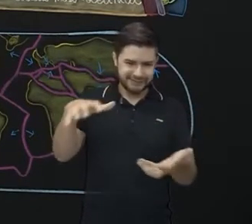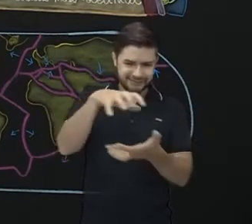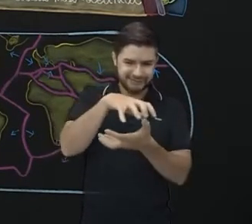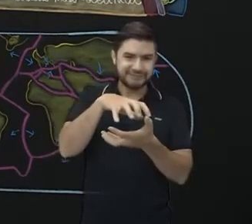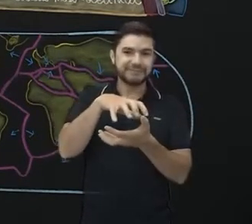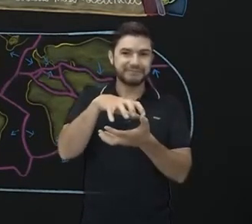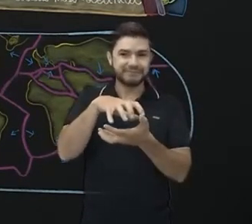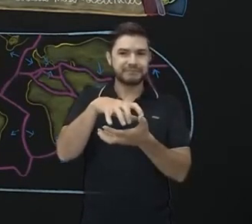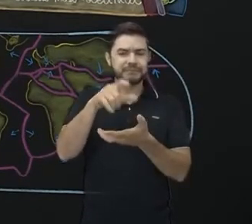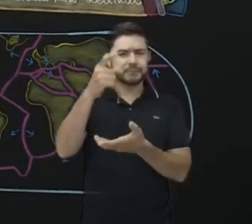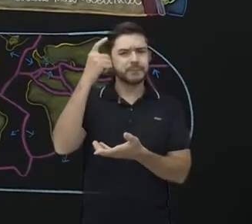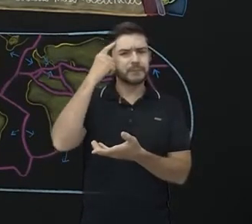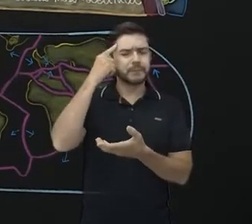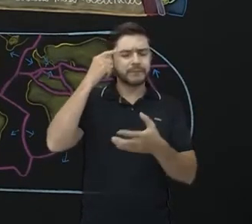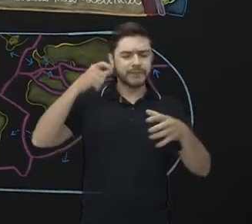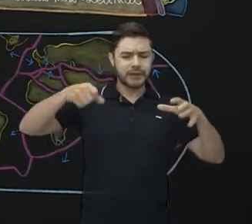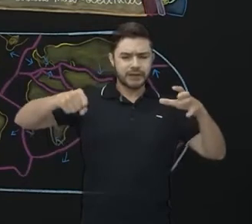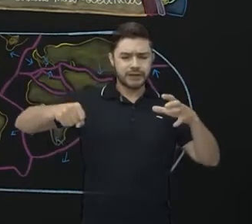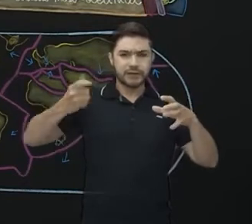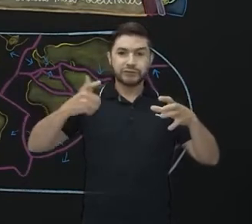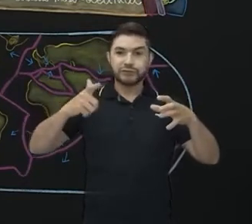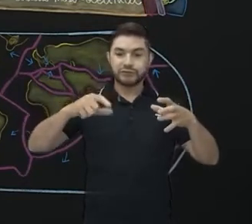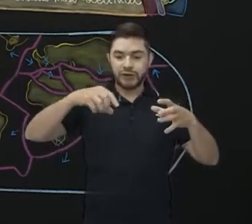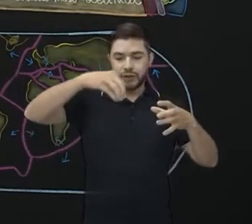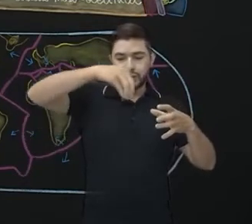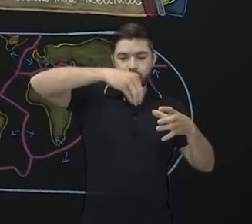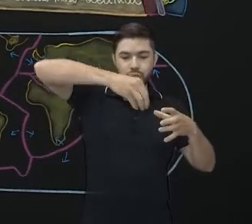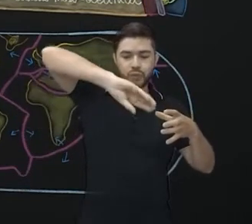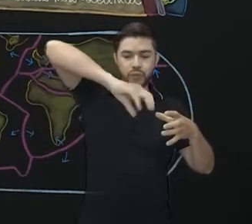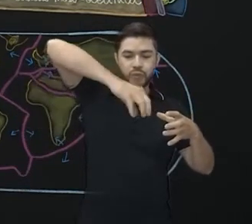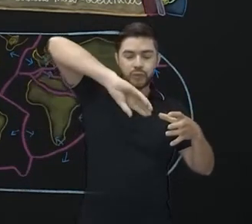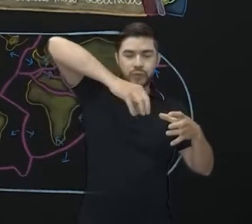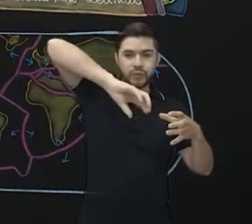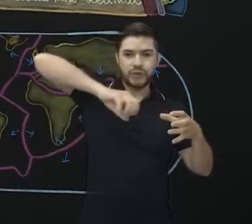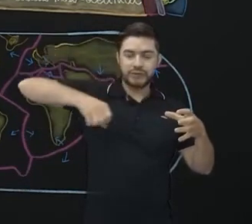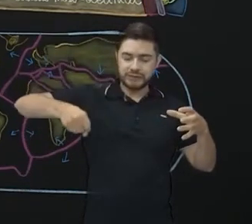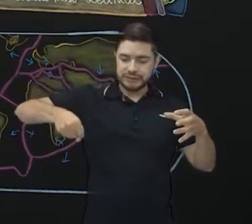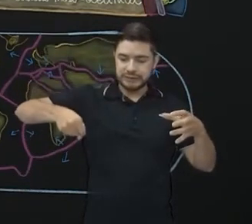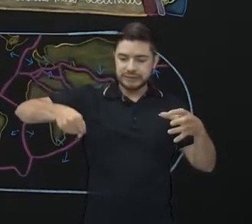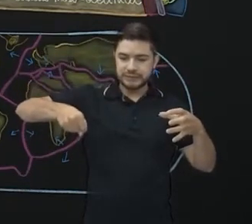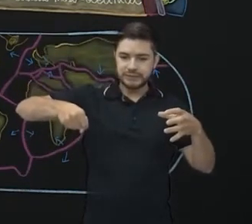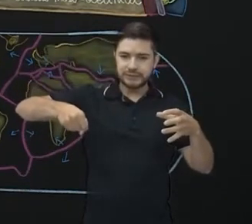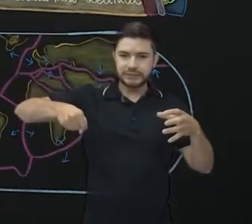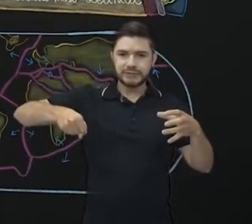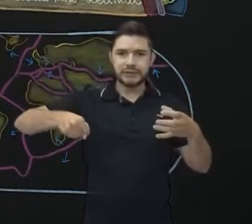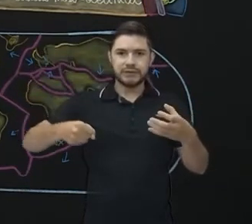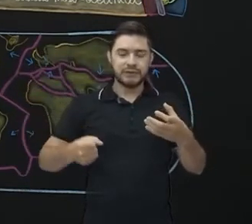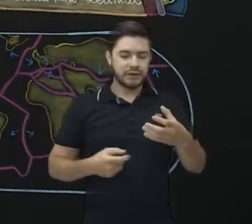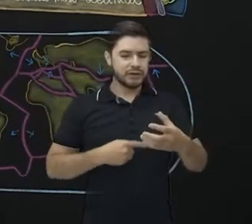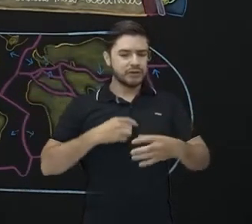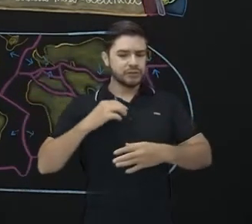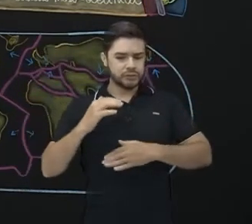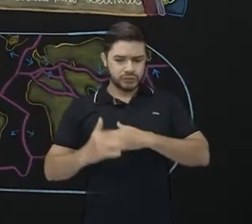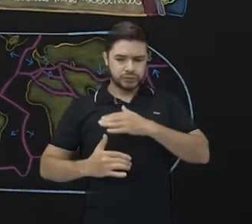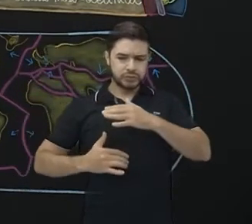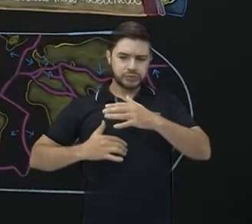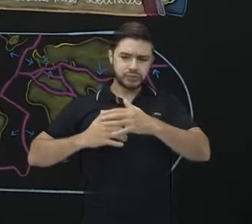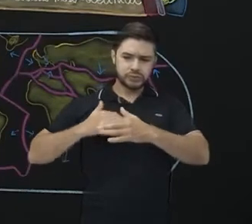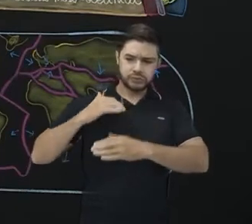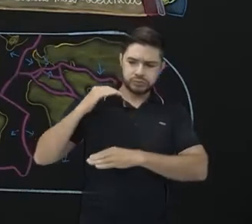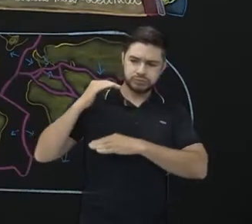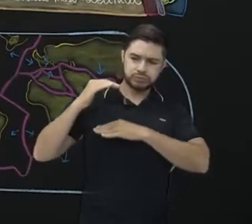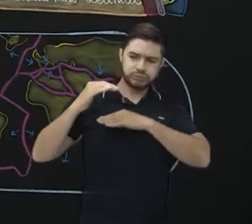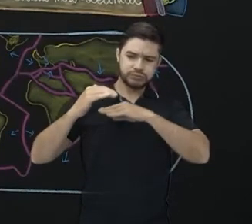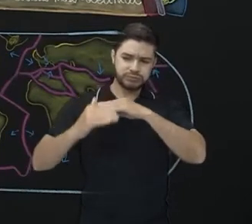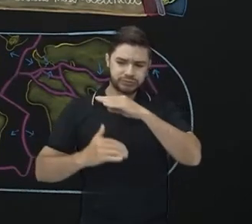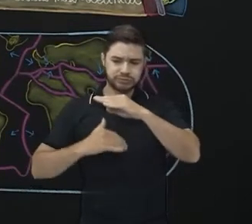sem um pino, por exemplo. Ela vai gerar uma pressão danada ali dentro. E essa pressão vai gerar, e vai gerar, e